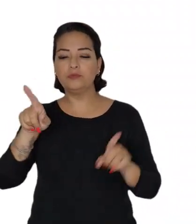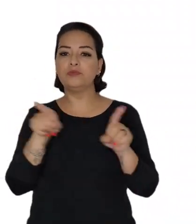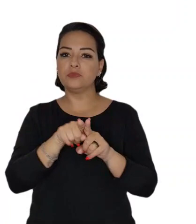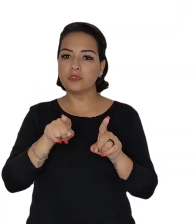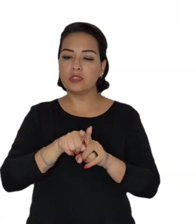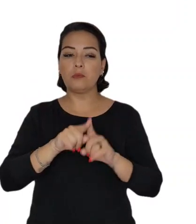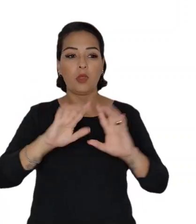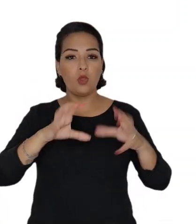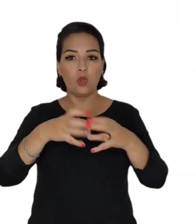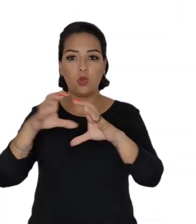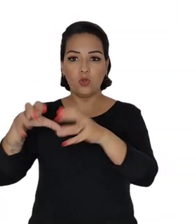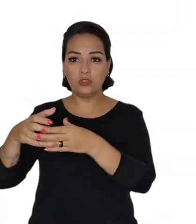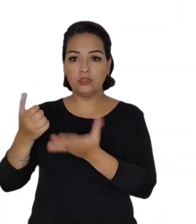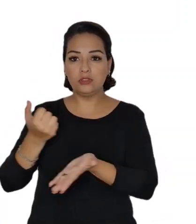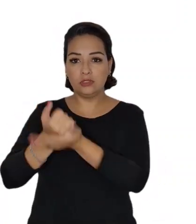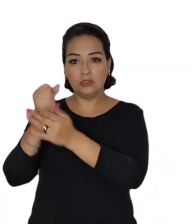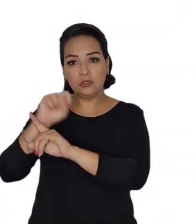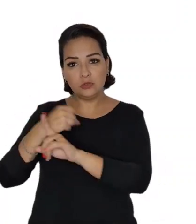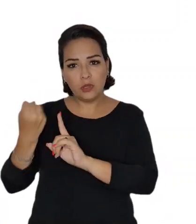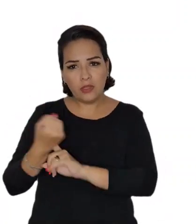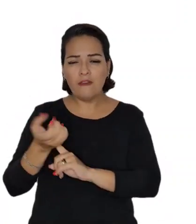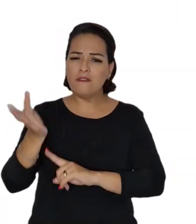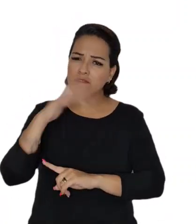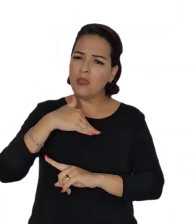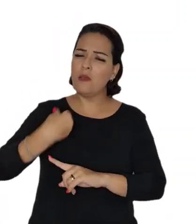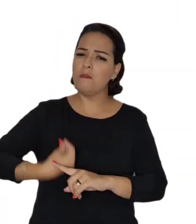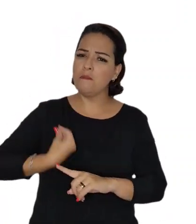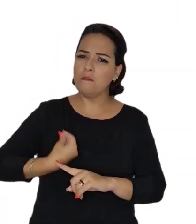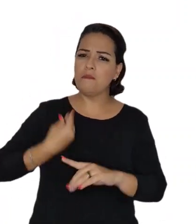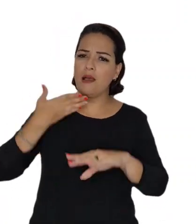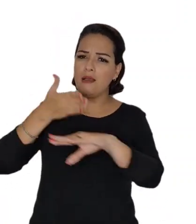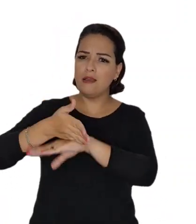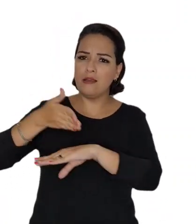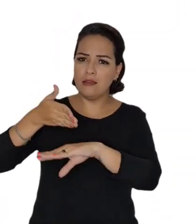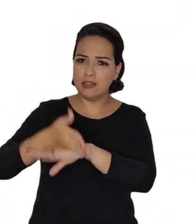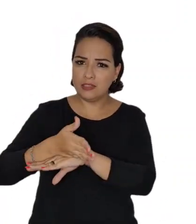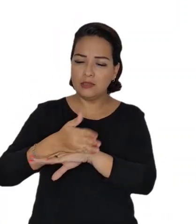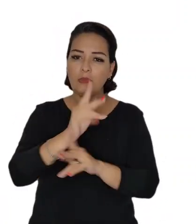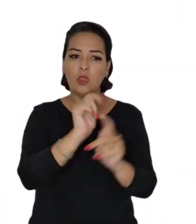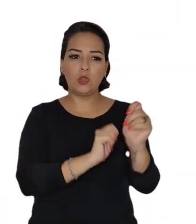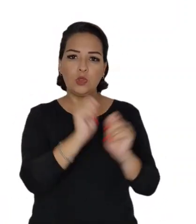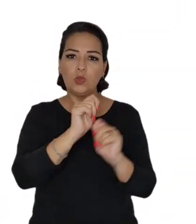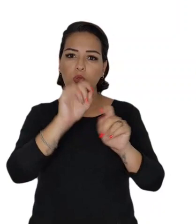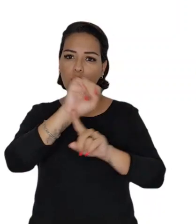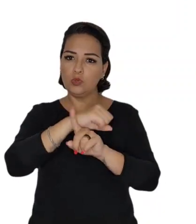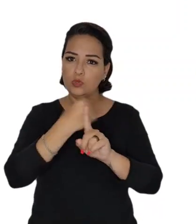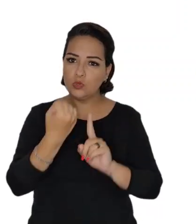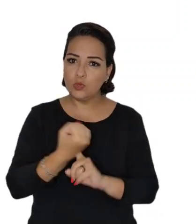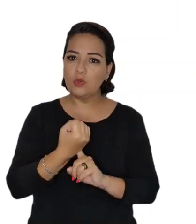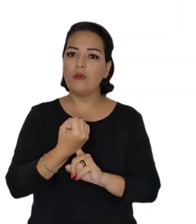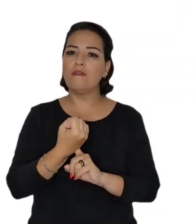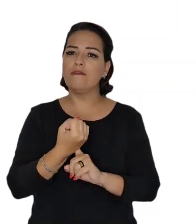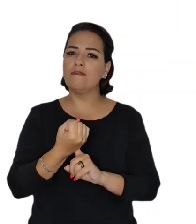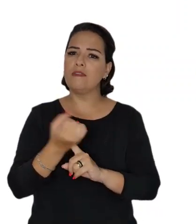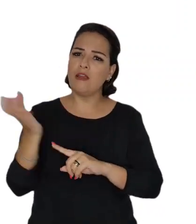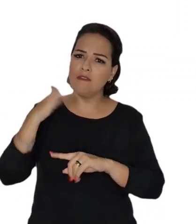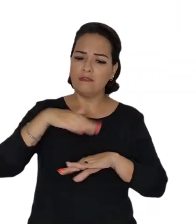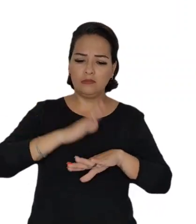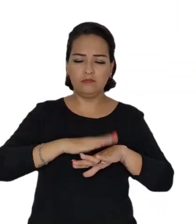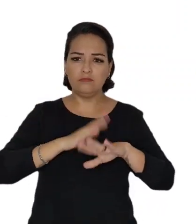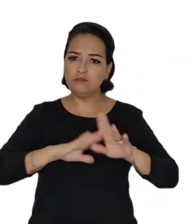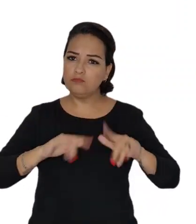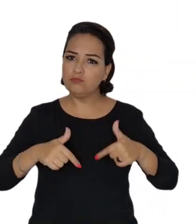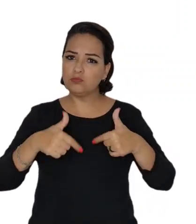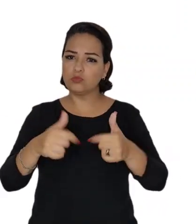assistência social, para que participem do controle social, para